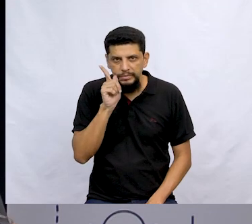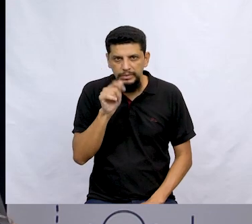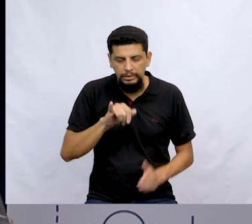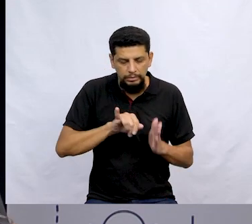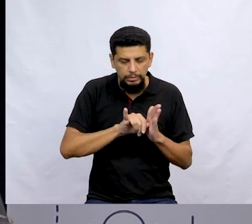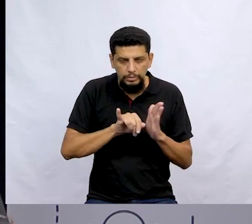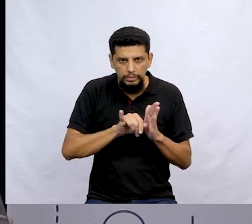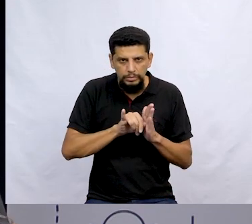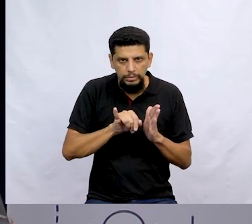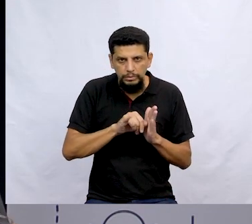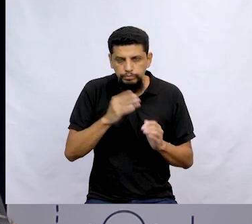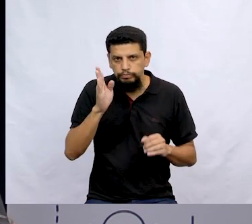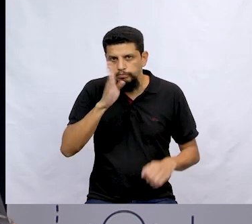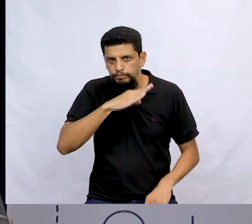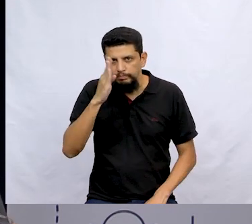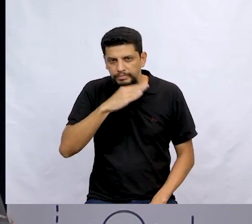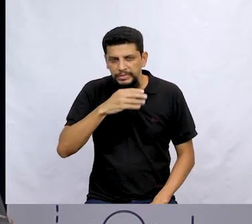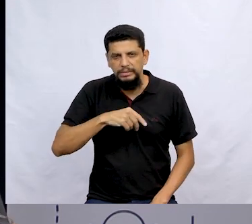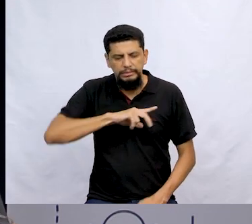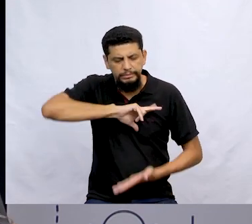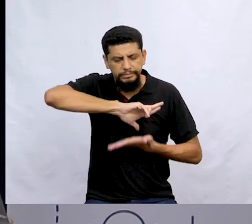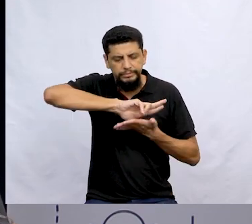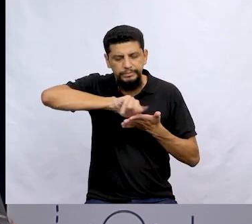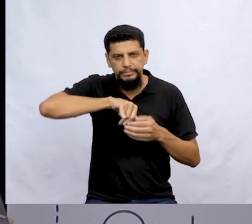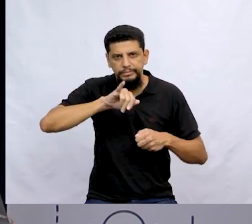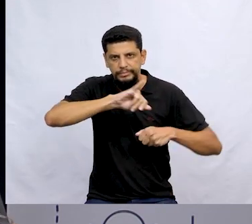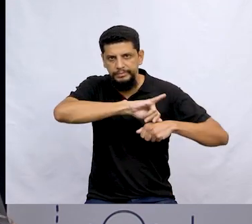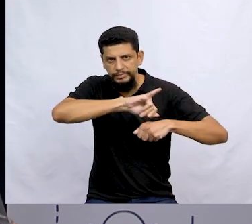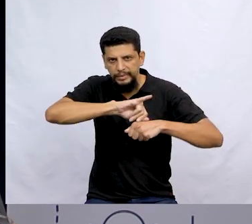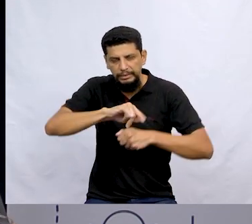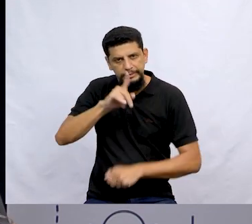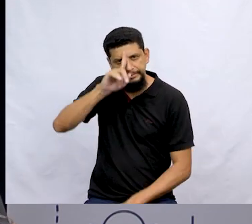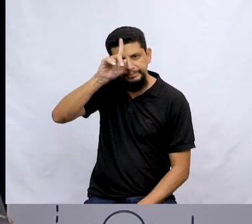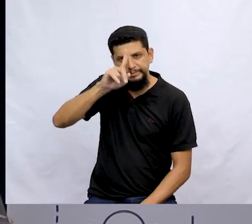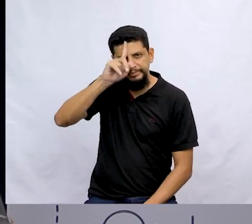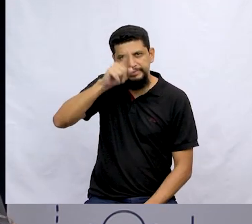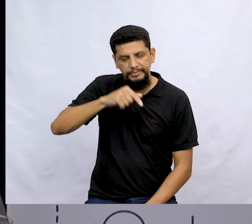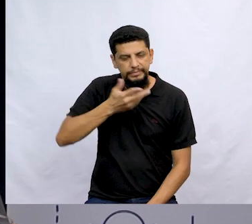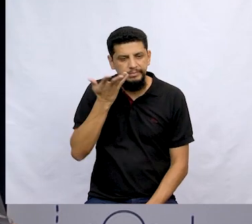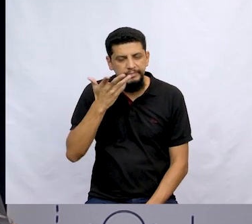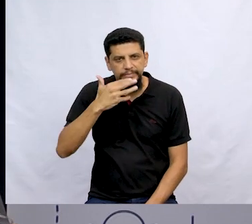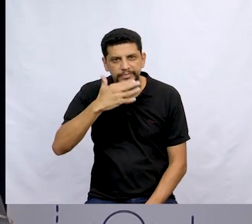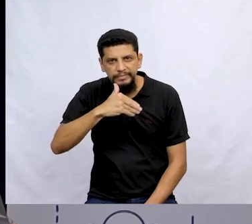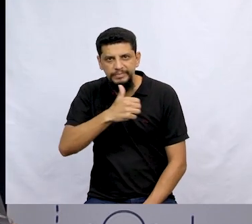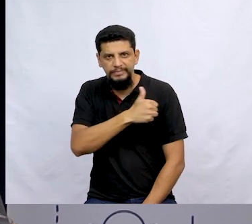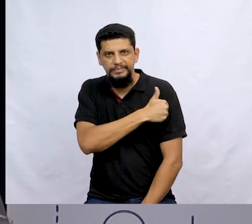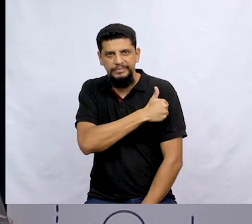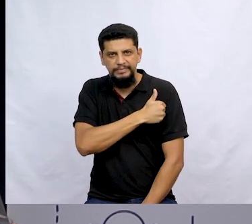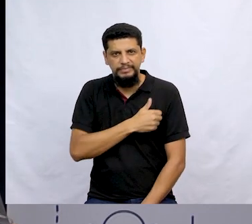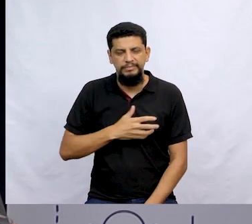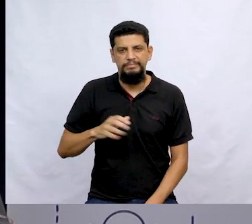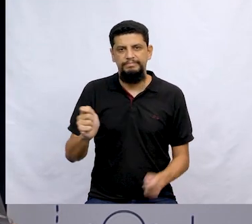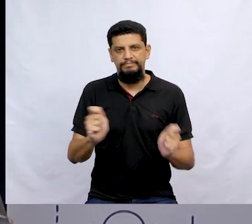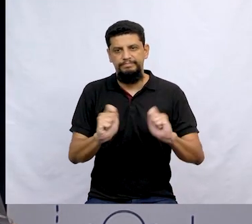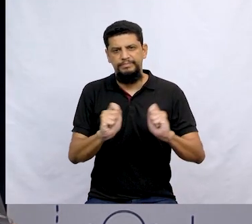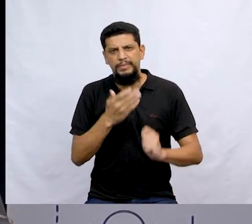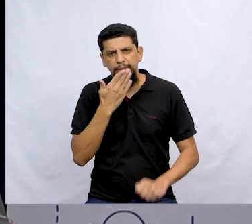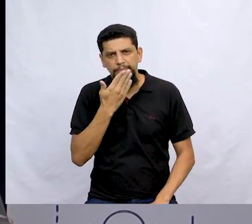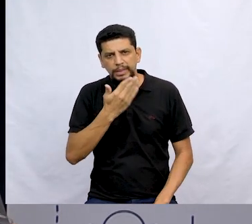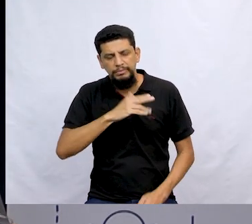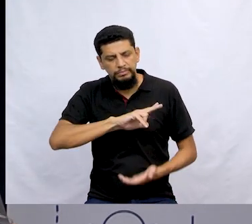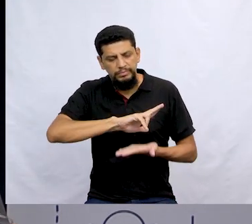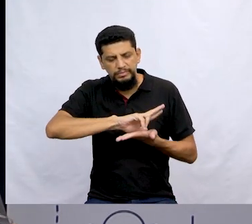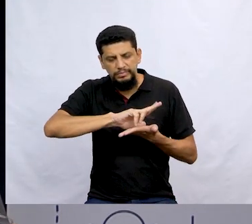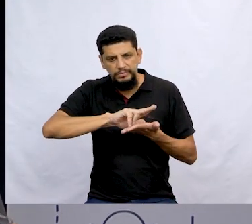Identificador de pons. E por aí vai. Com essa criatividade toda, as crianças adoravam o zelito e pediam